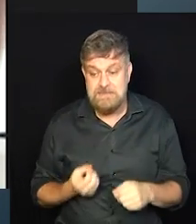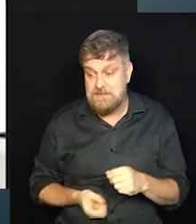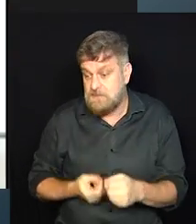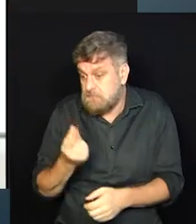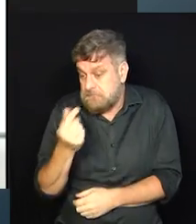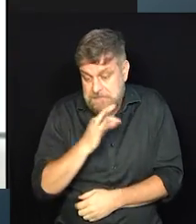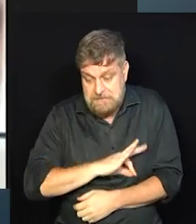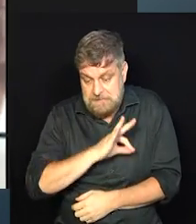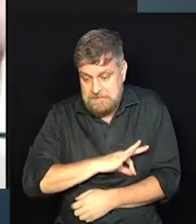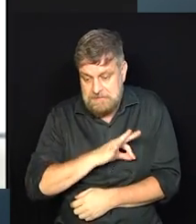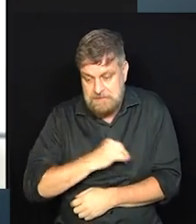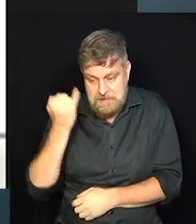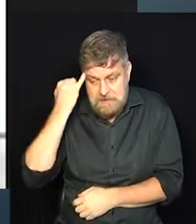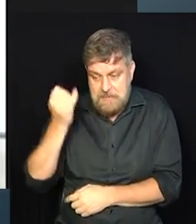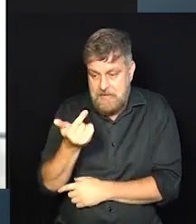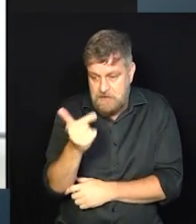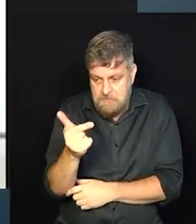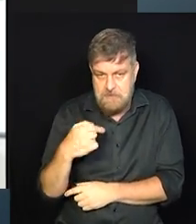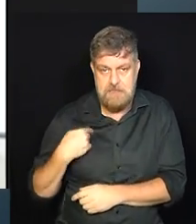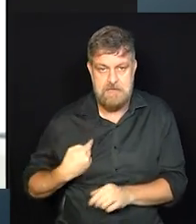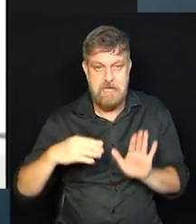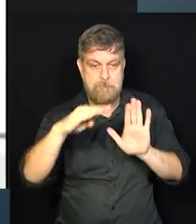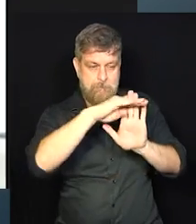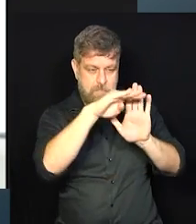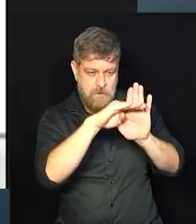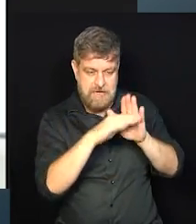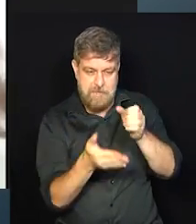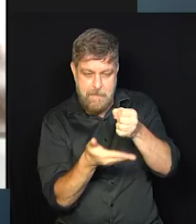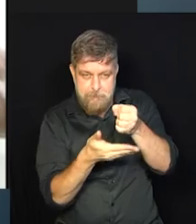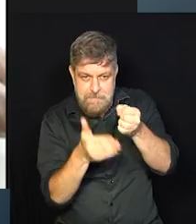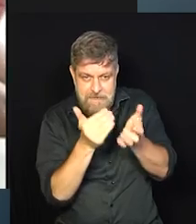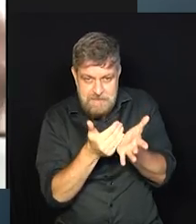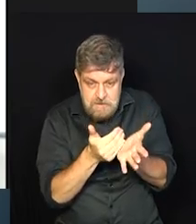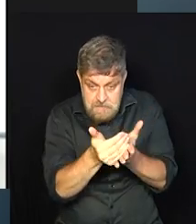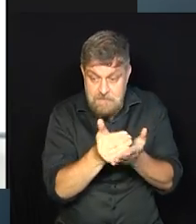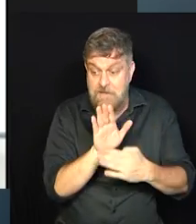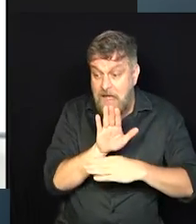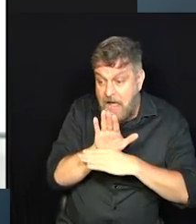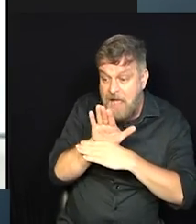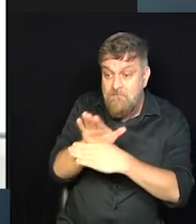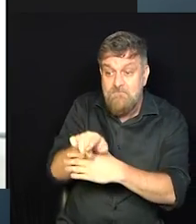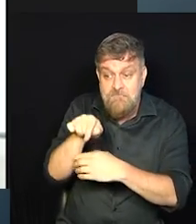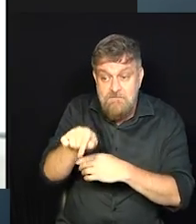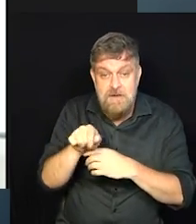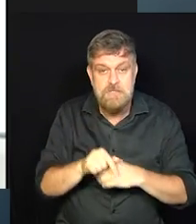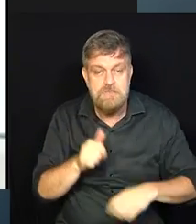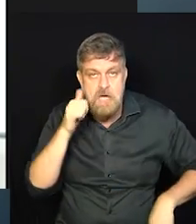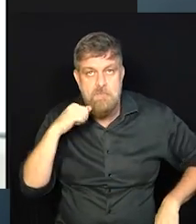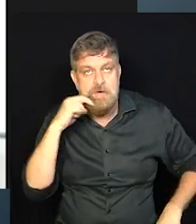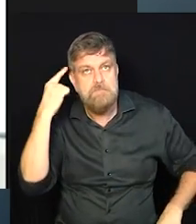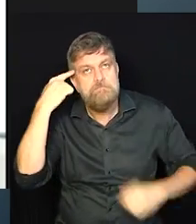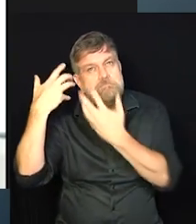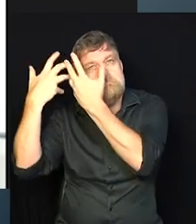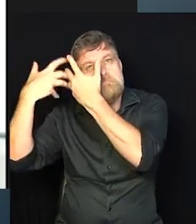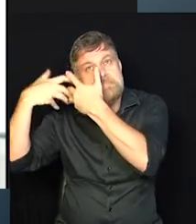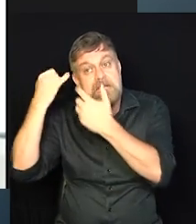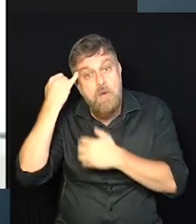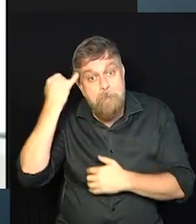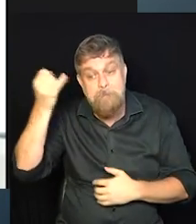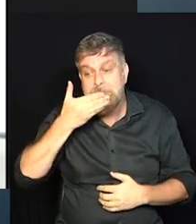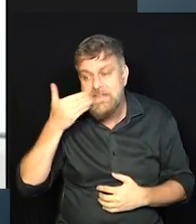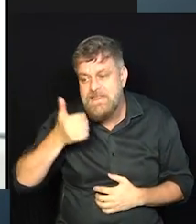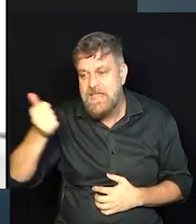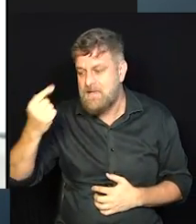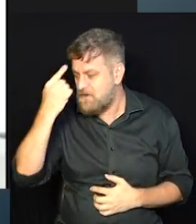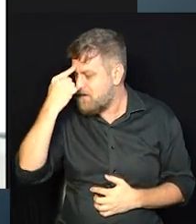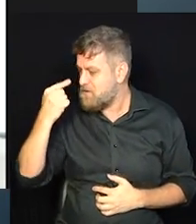empreender mas não tenho nem a ideia a gente tem programas iniciais que te ajudam a encontrar a melhor ideia de negócio